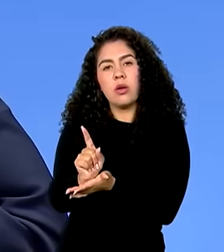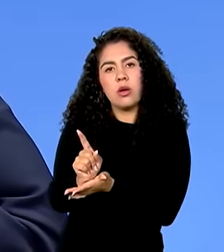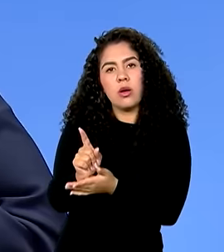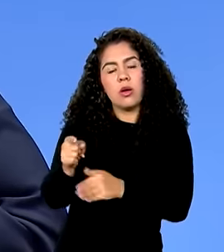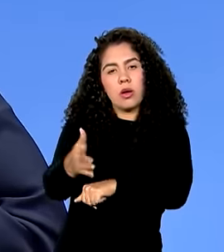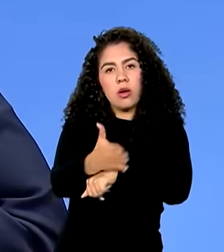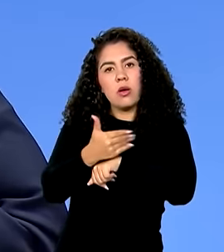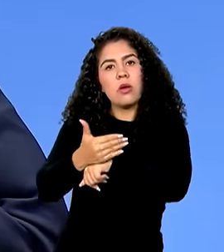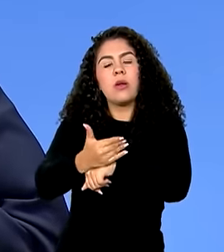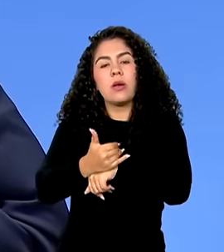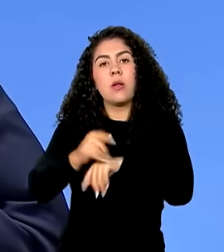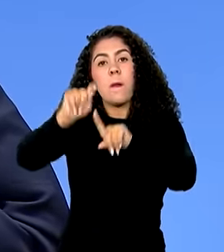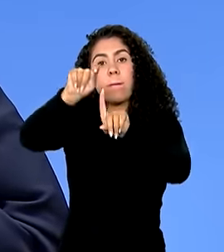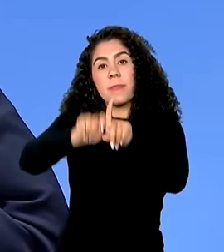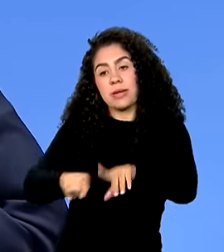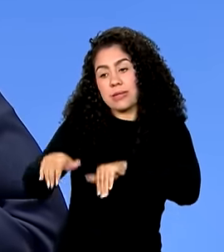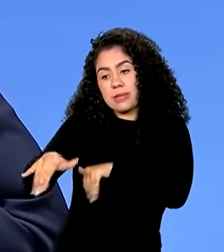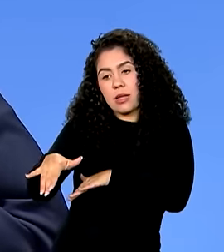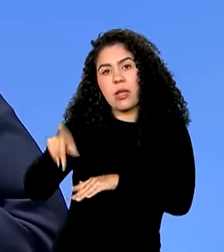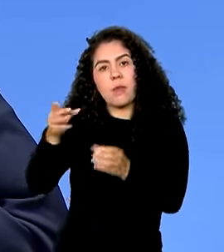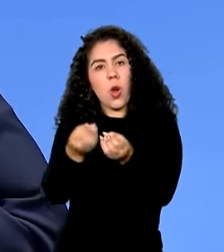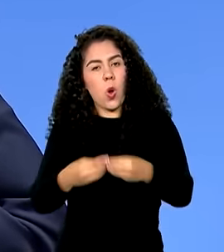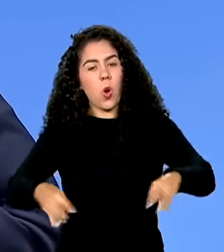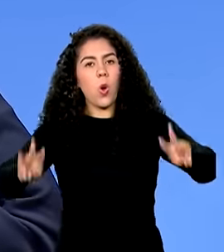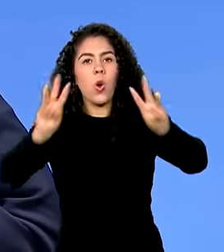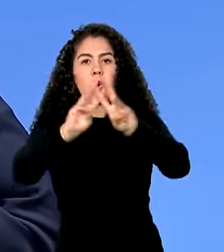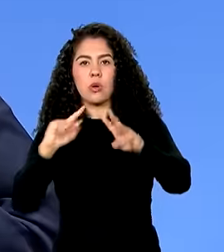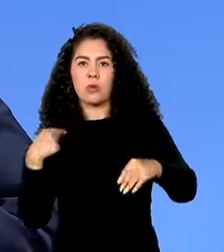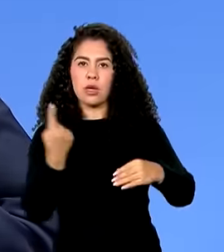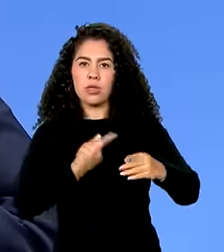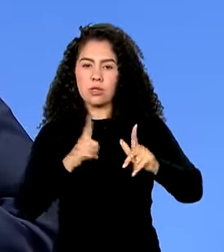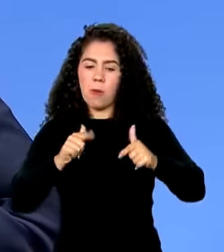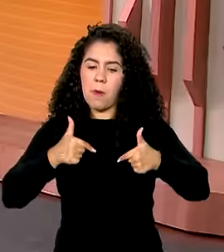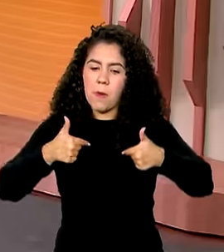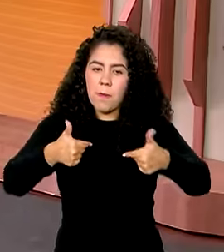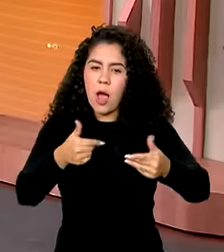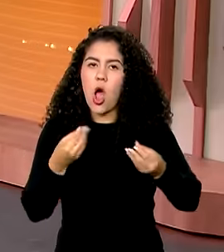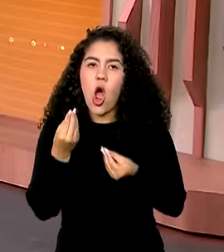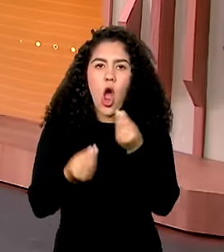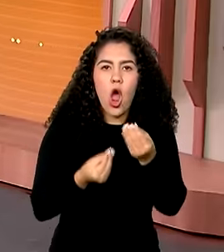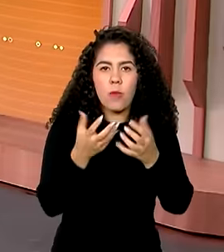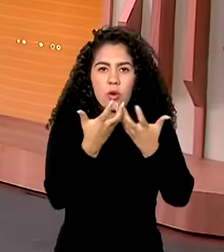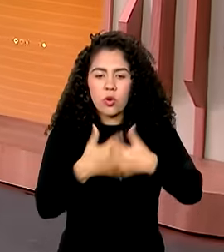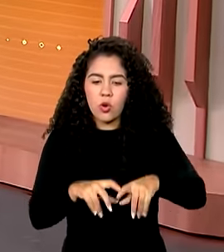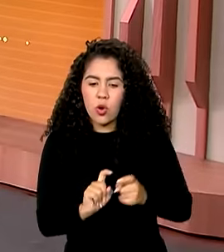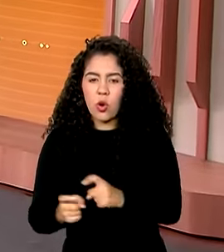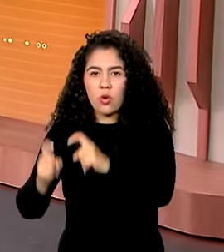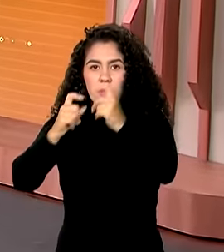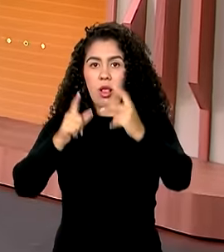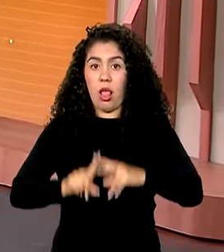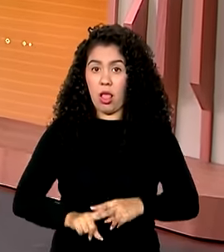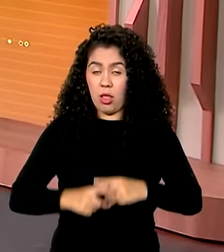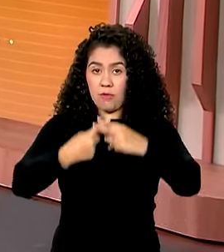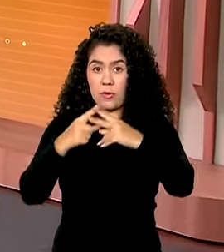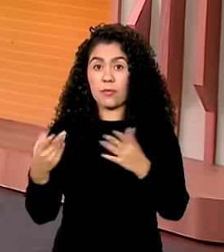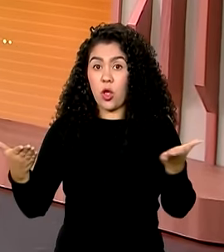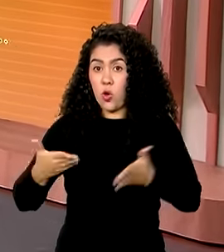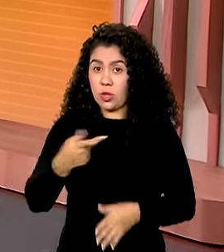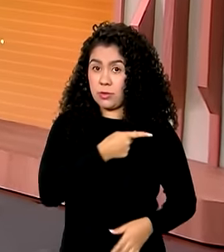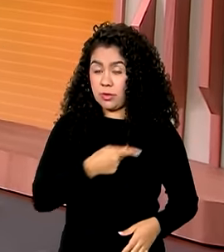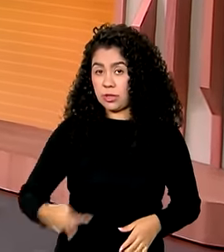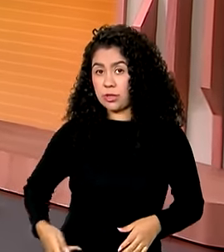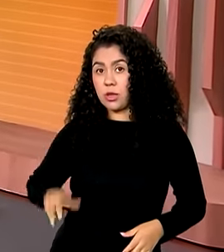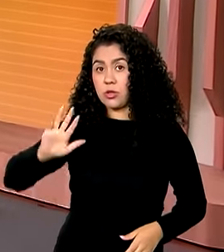que é justamente para lidar com a prioridade da reforma da governança global. E olha, o presidente Lula está hoje em